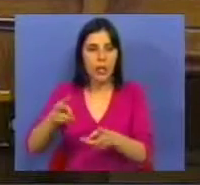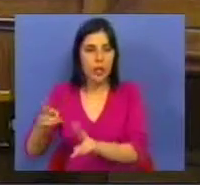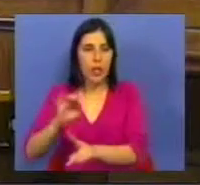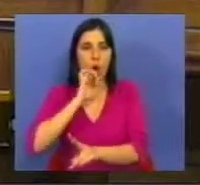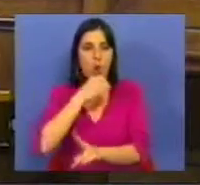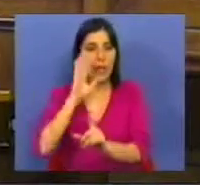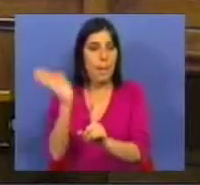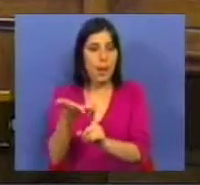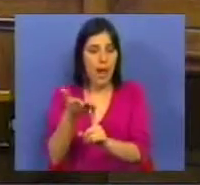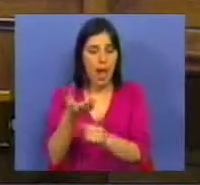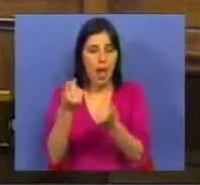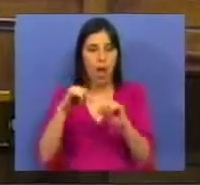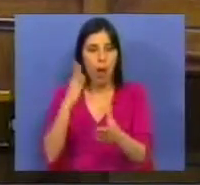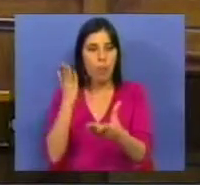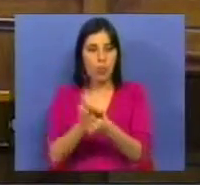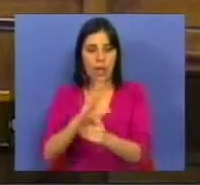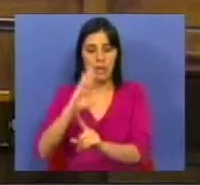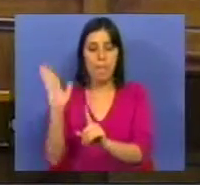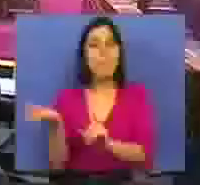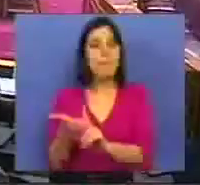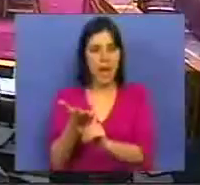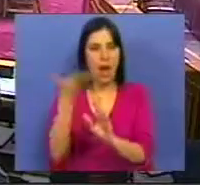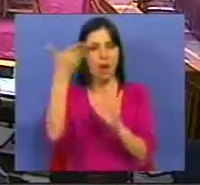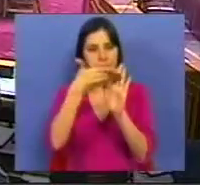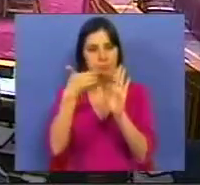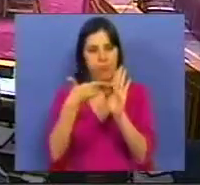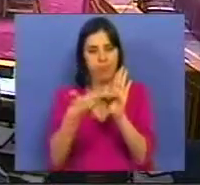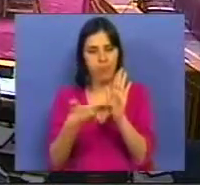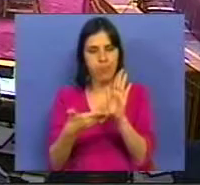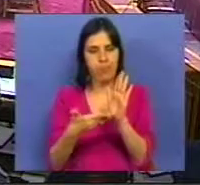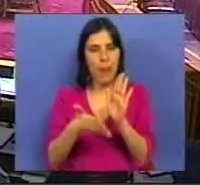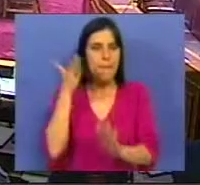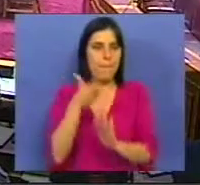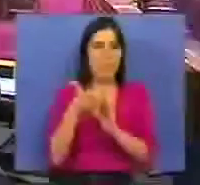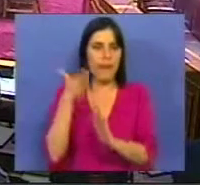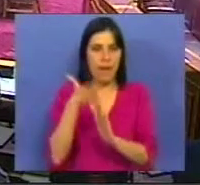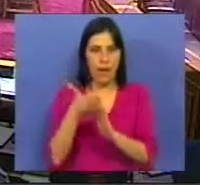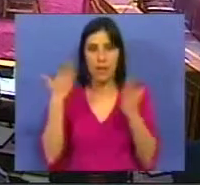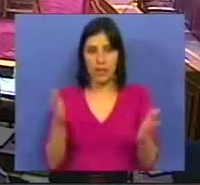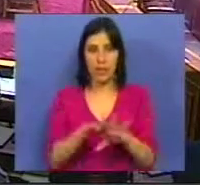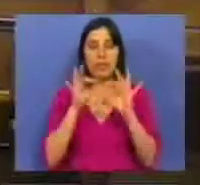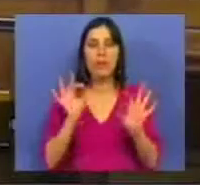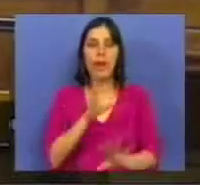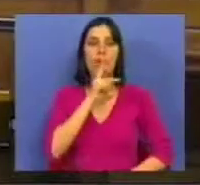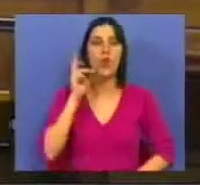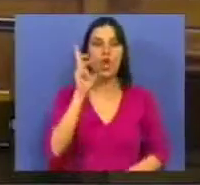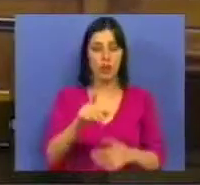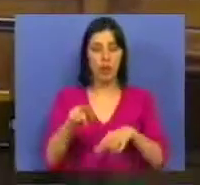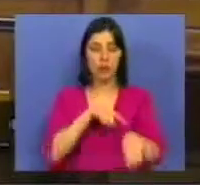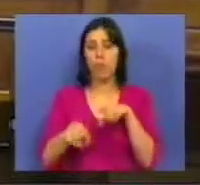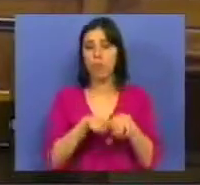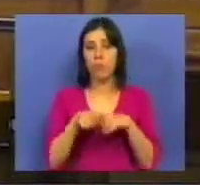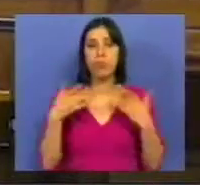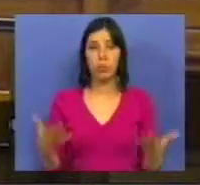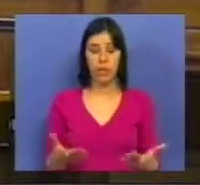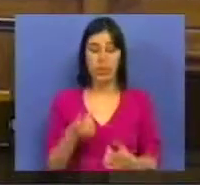ao Código Penal e ao Código de Processo Penal introduzidas à pressa como resposta política